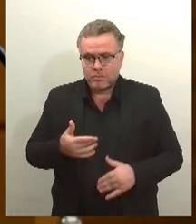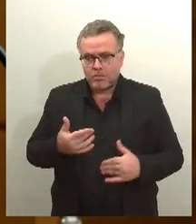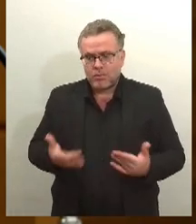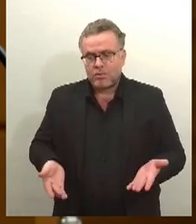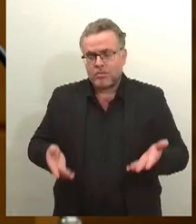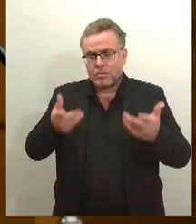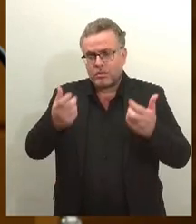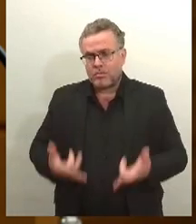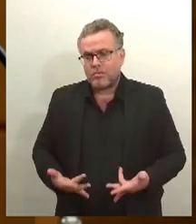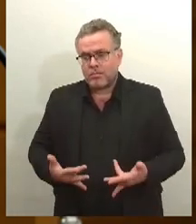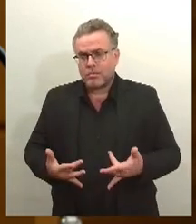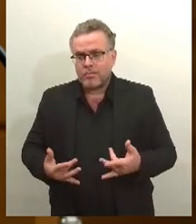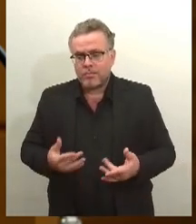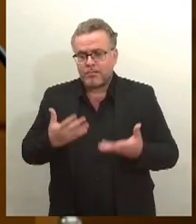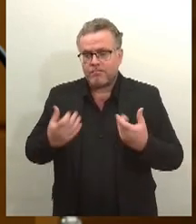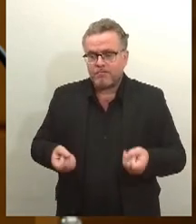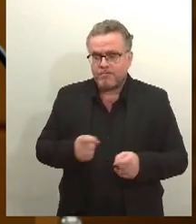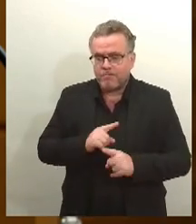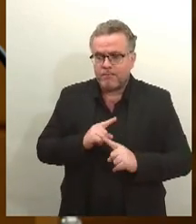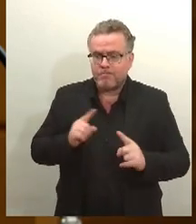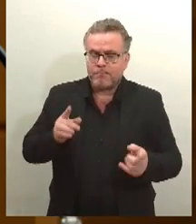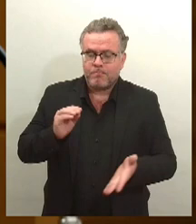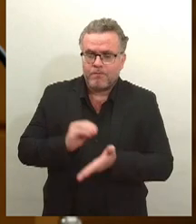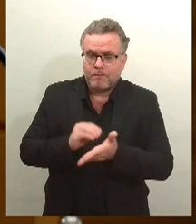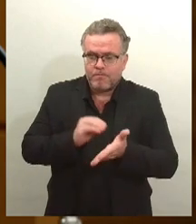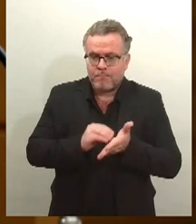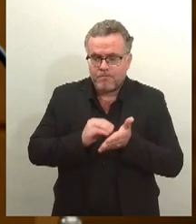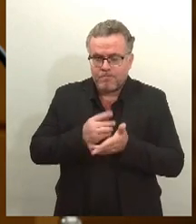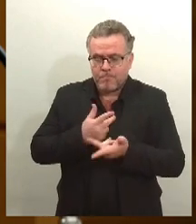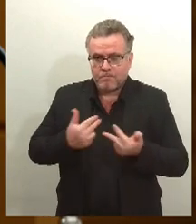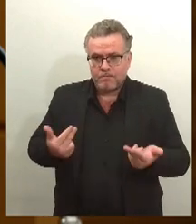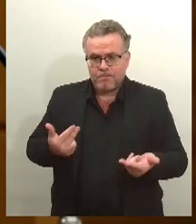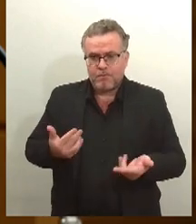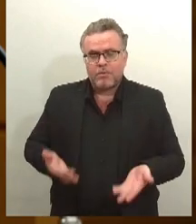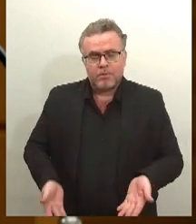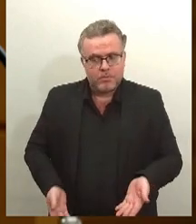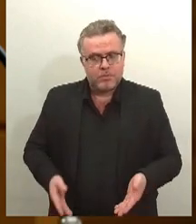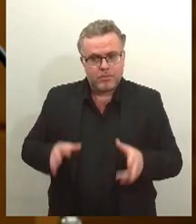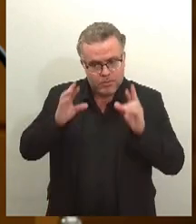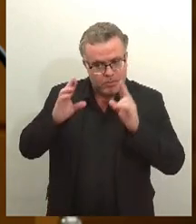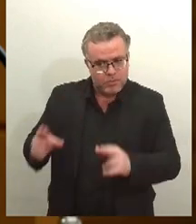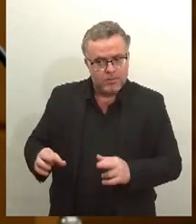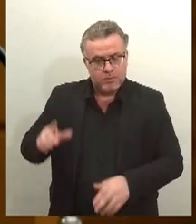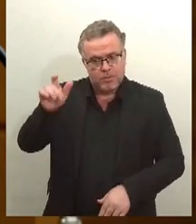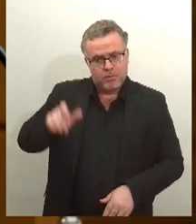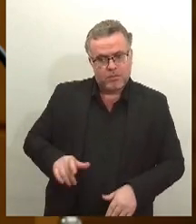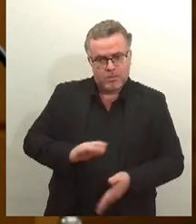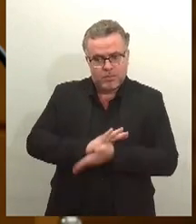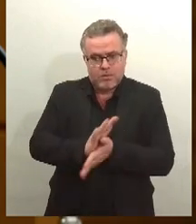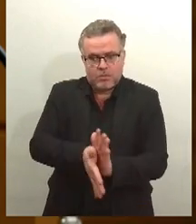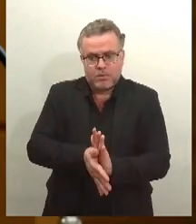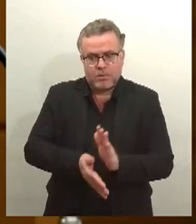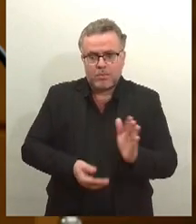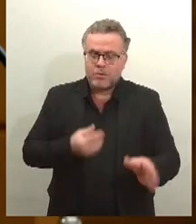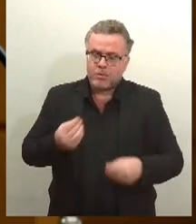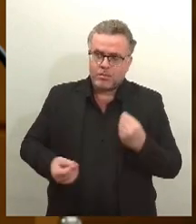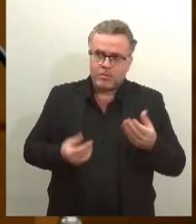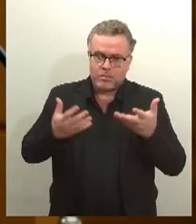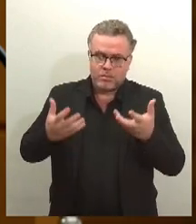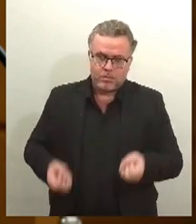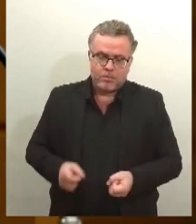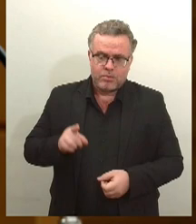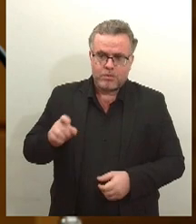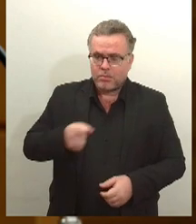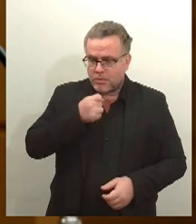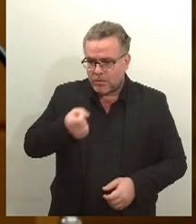inaceitável uma fala tão preconceituosa vinda de um governante. Em entrevista concedida ao jornal O Estado de São